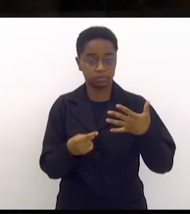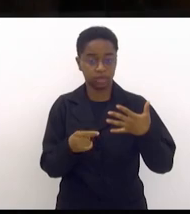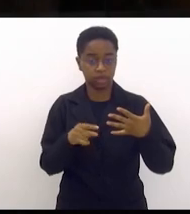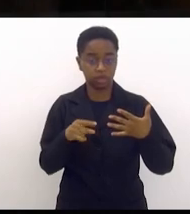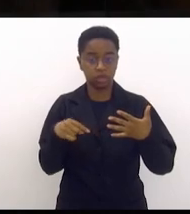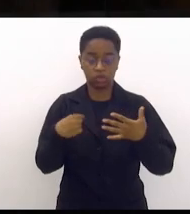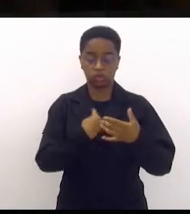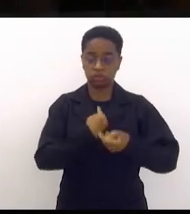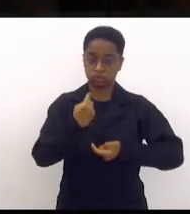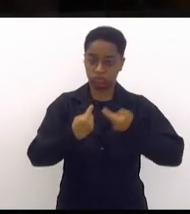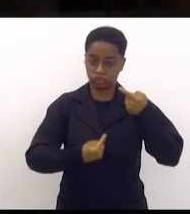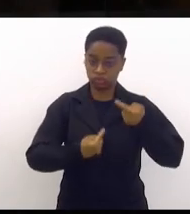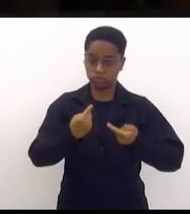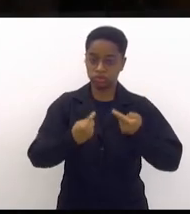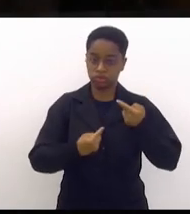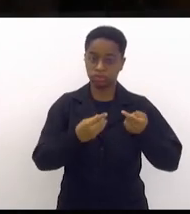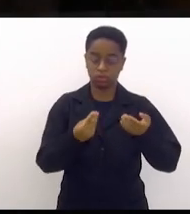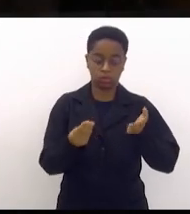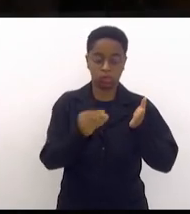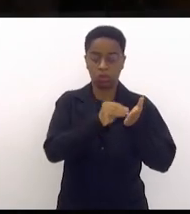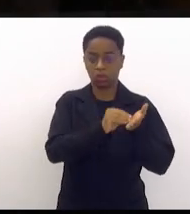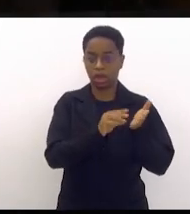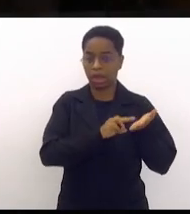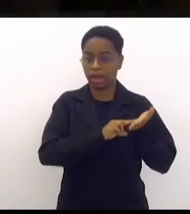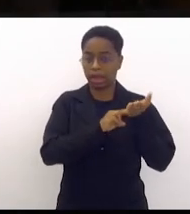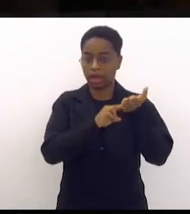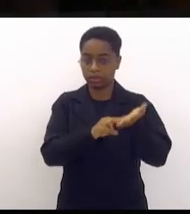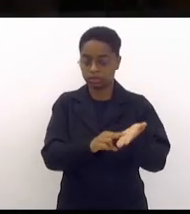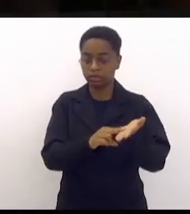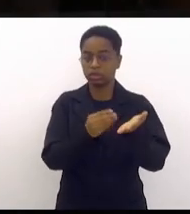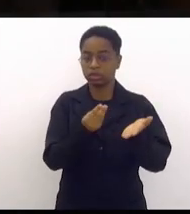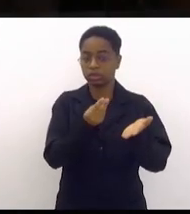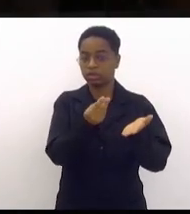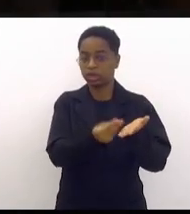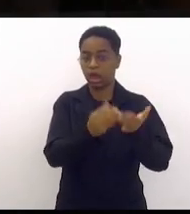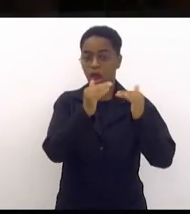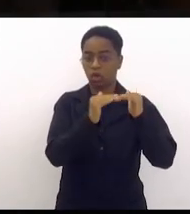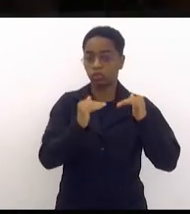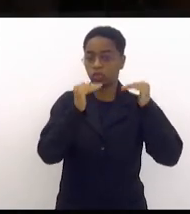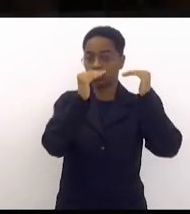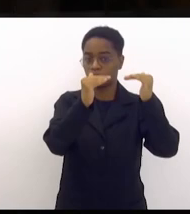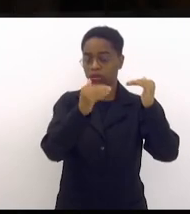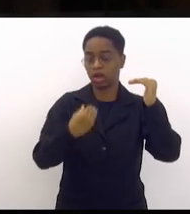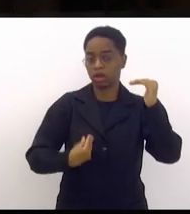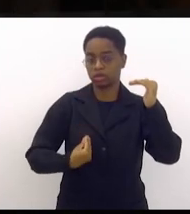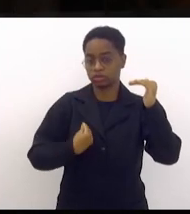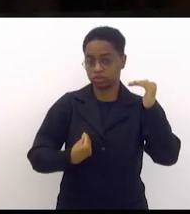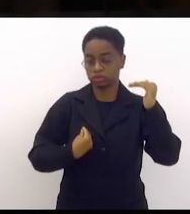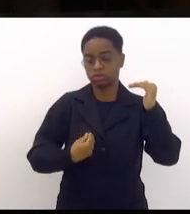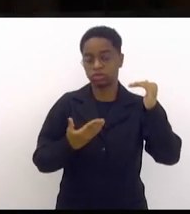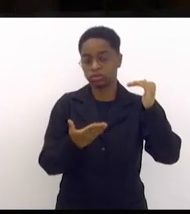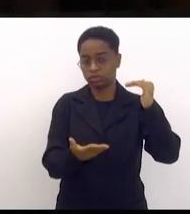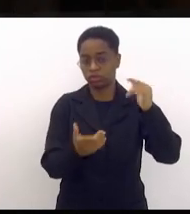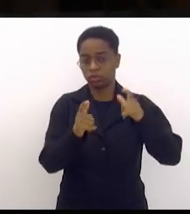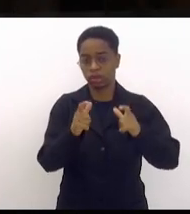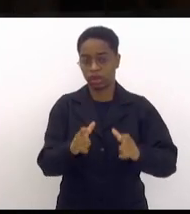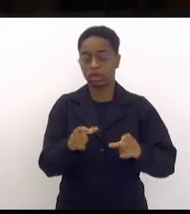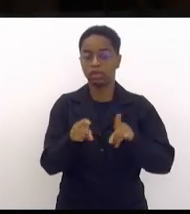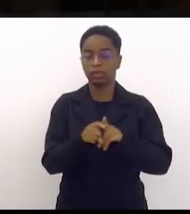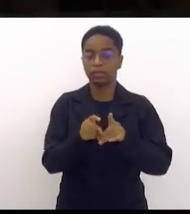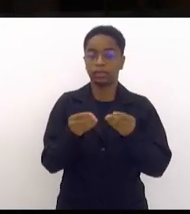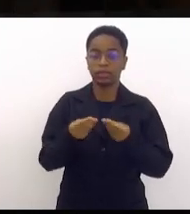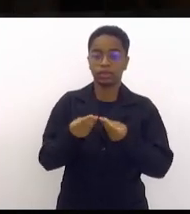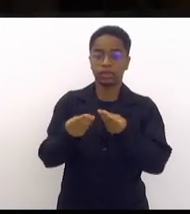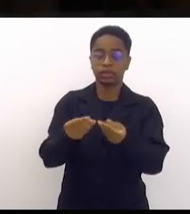postos numa carta entregue para as autoridades que ali estão, estavam, entregue para a